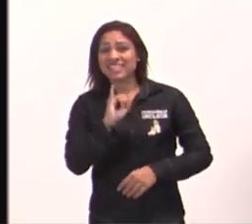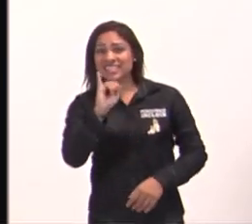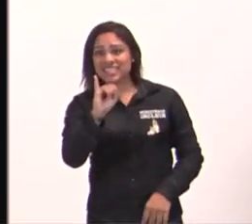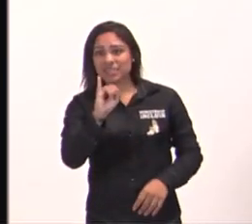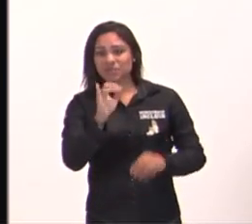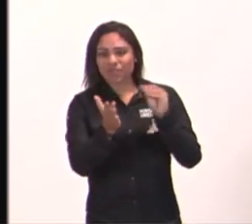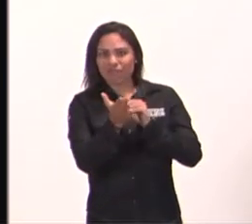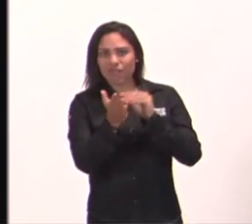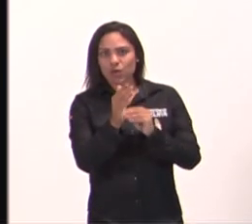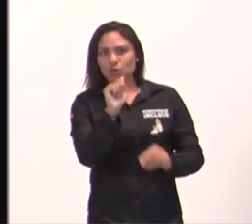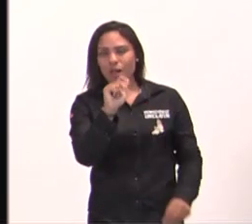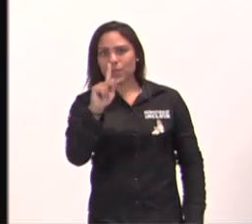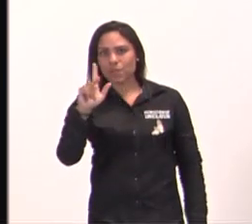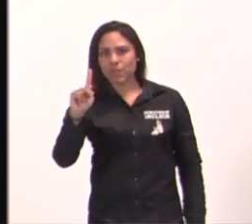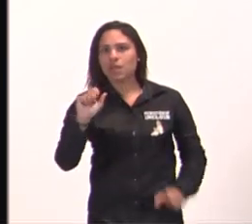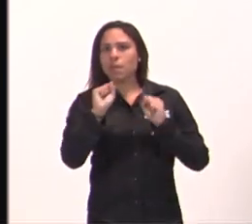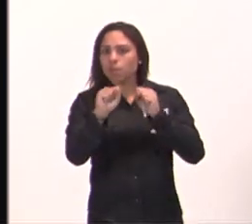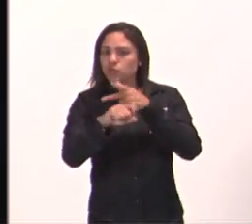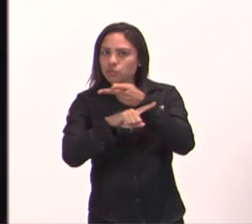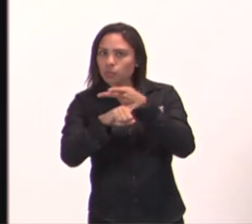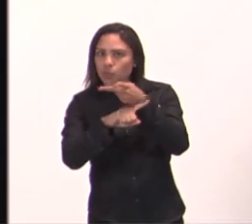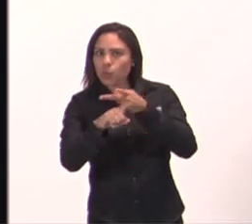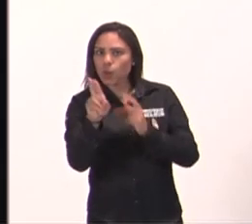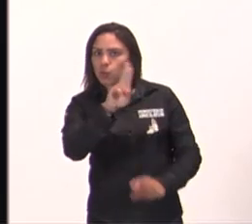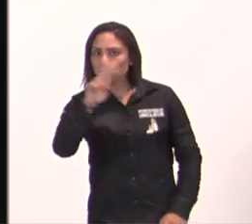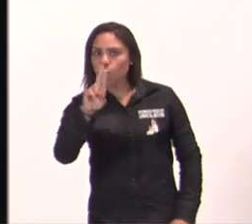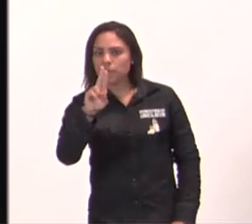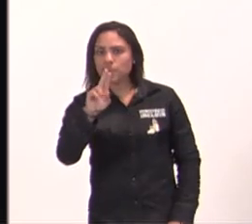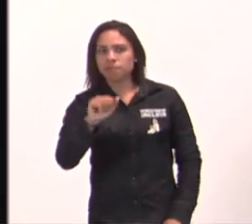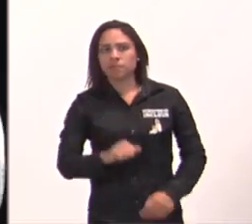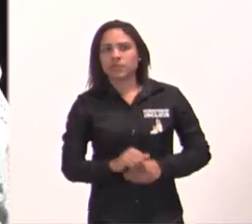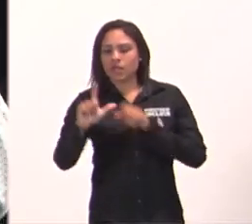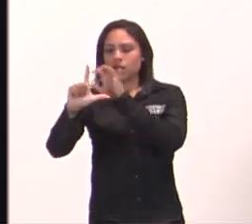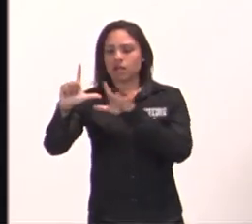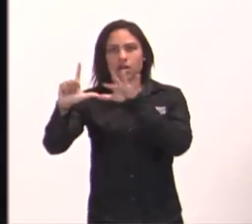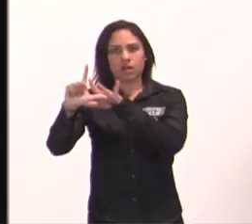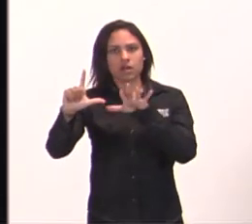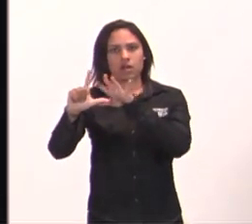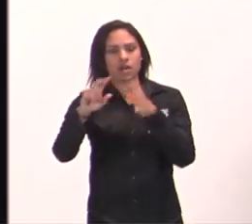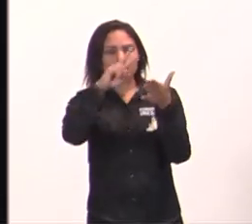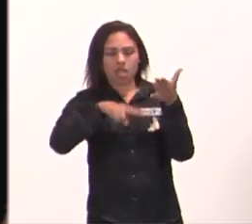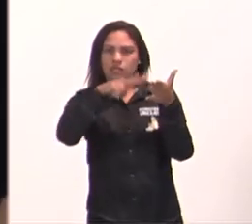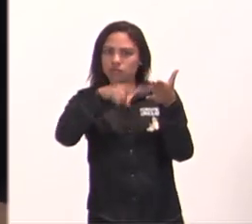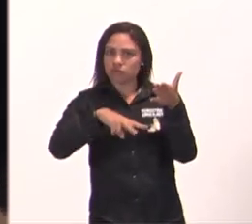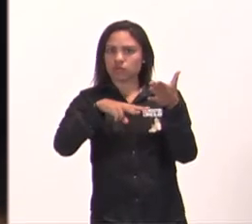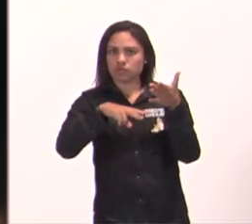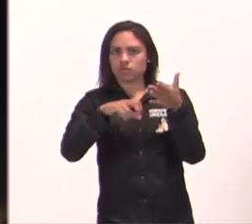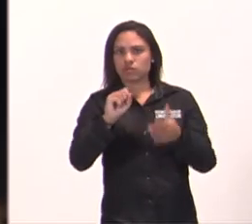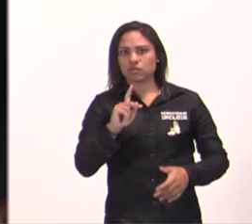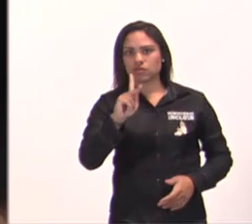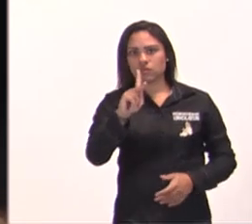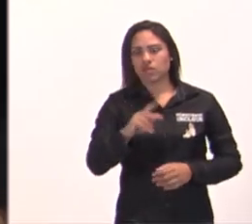vai, se programar, através desse aplicativo, você vai ler esse QR Code,